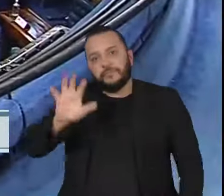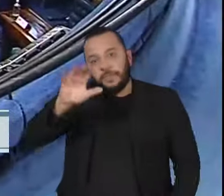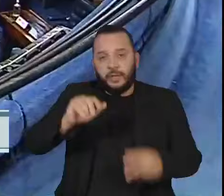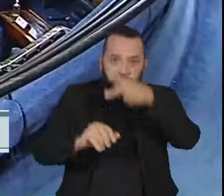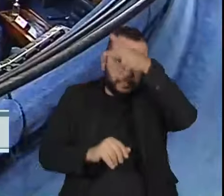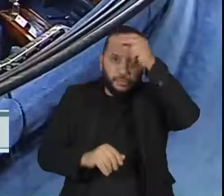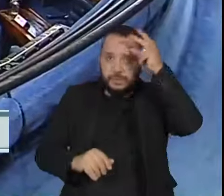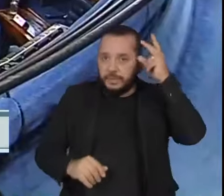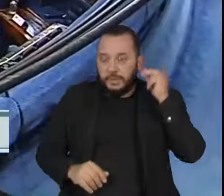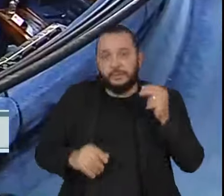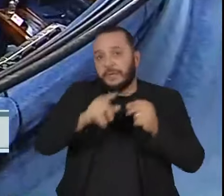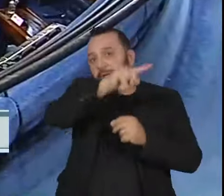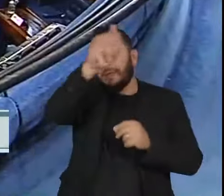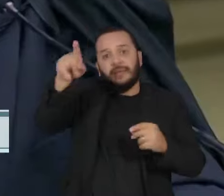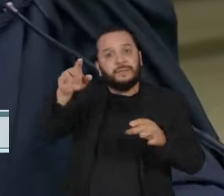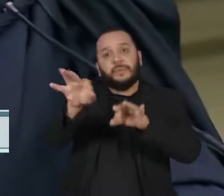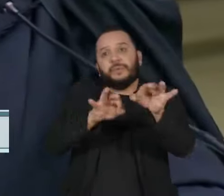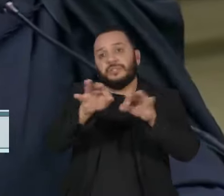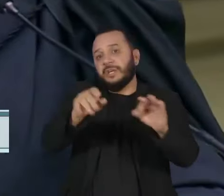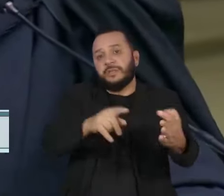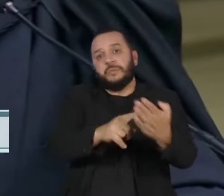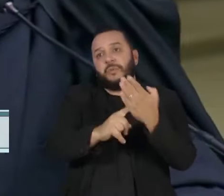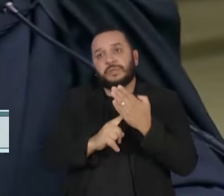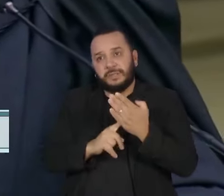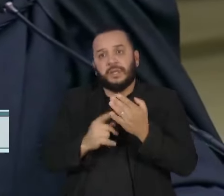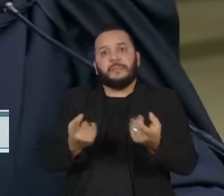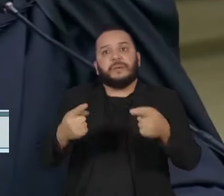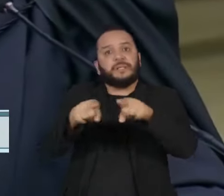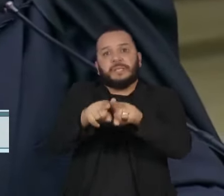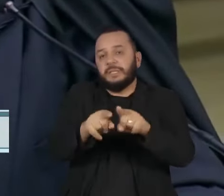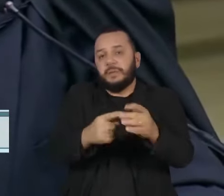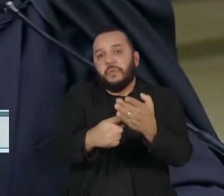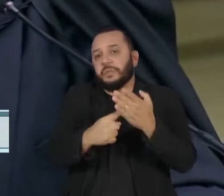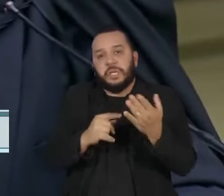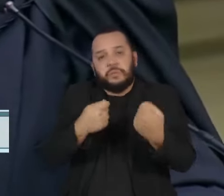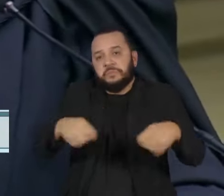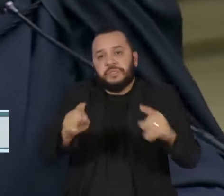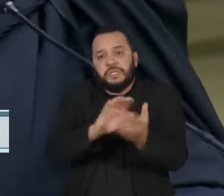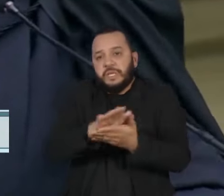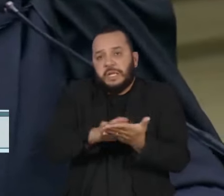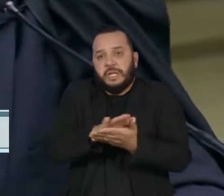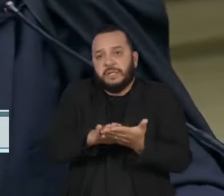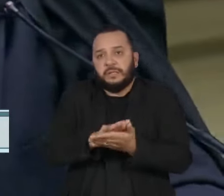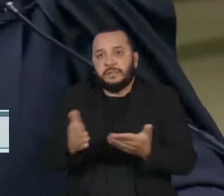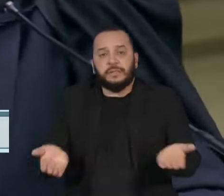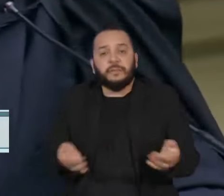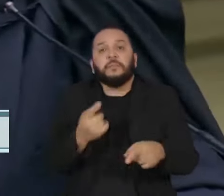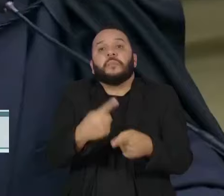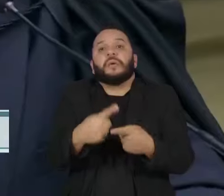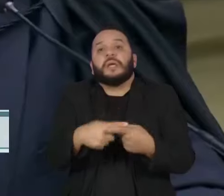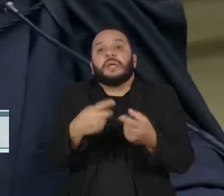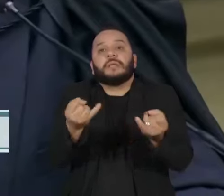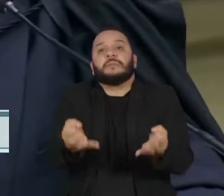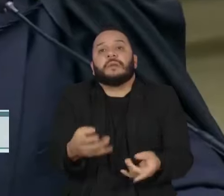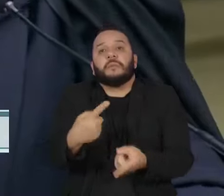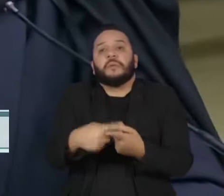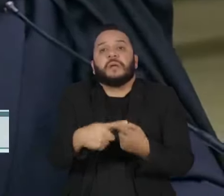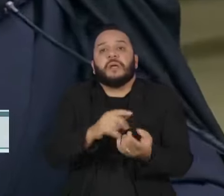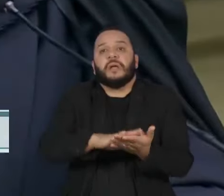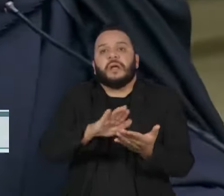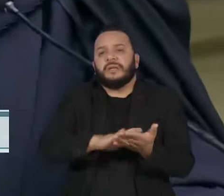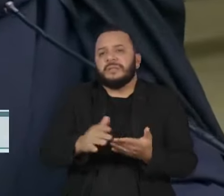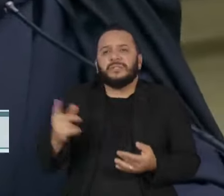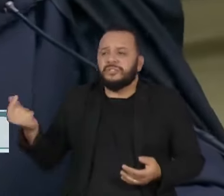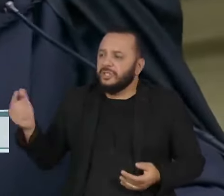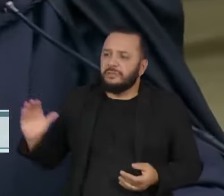necessidade de apresentação de projeto, convênio ou justificativa. Na prática, não há como saber qual função